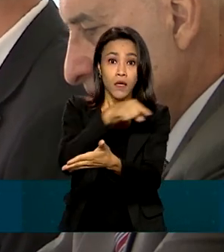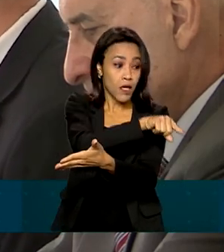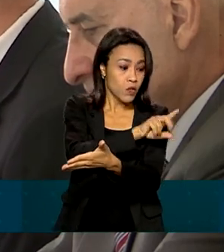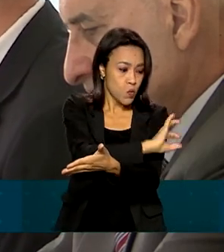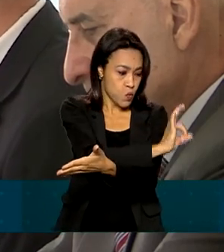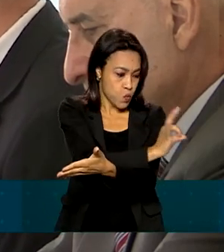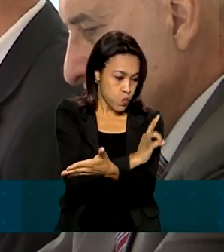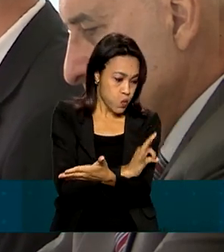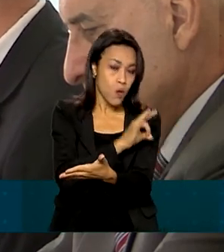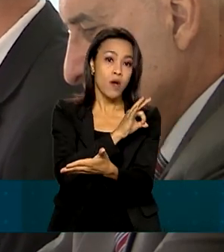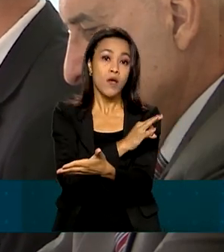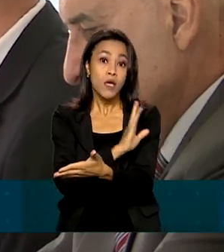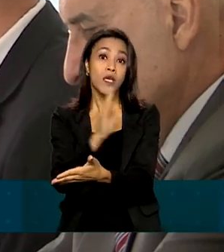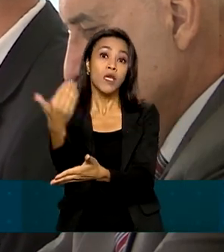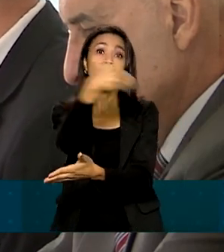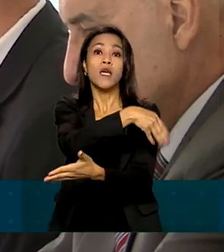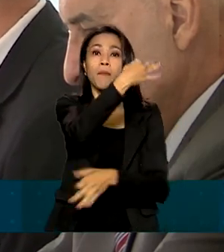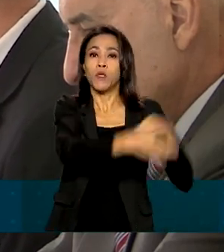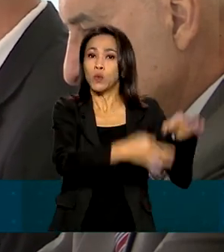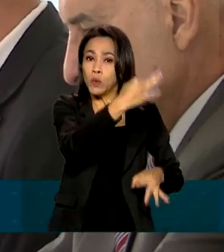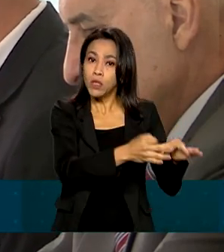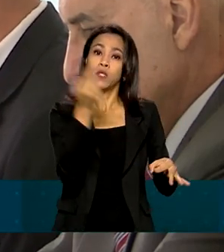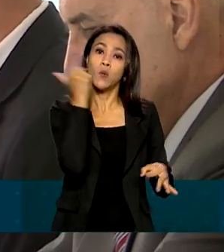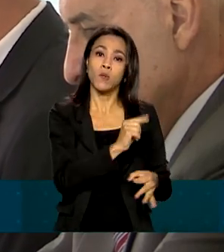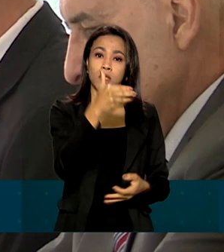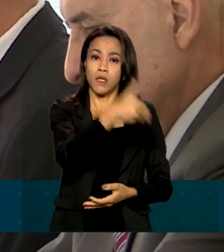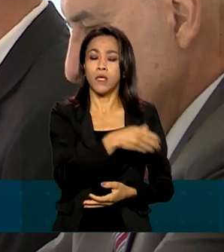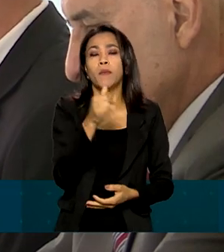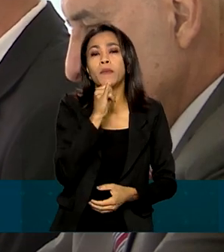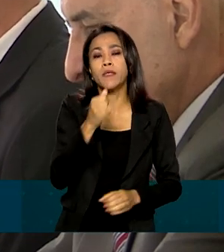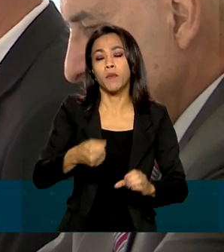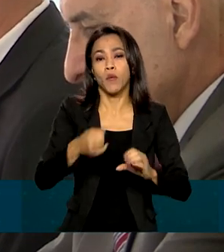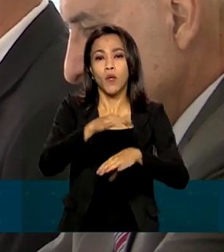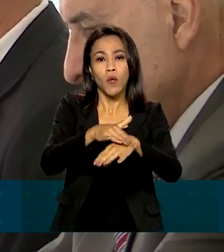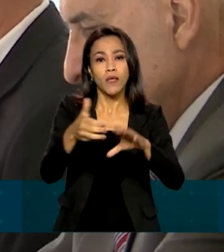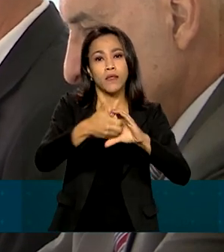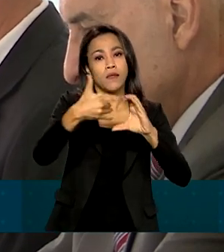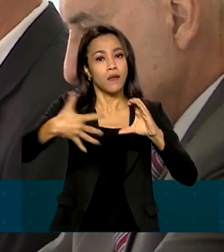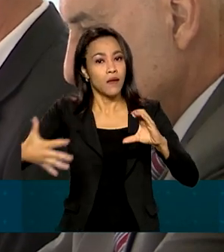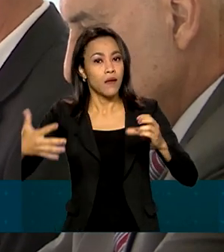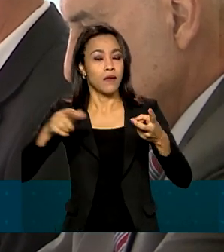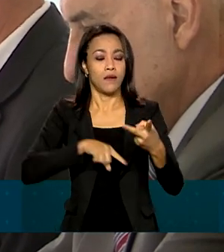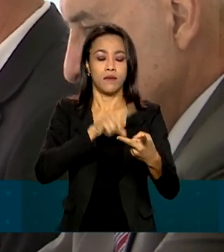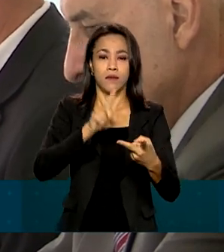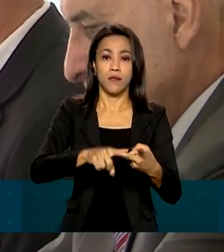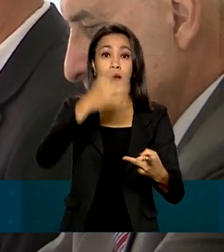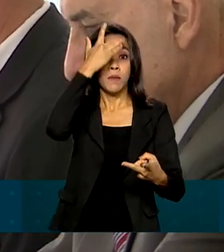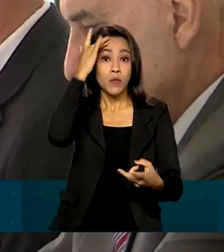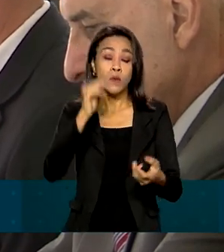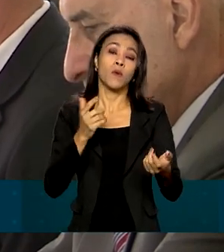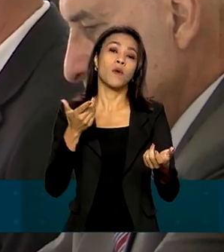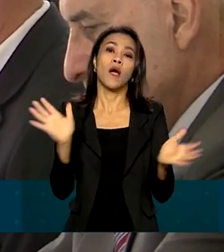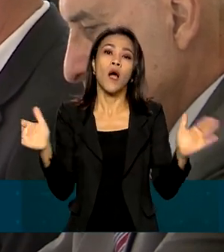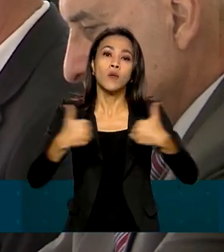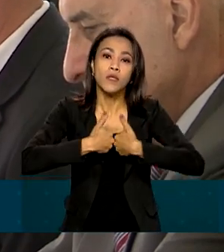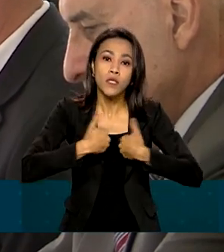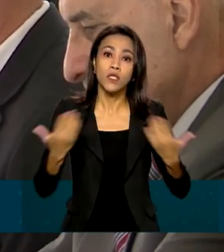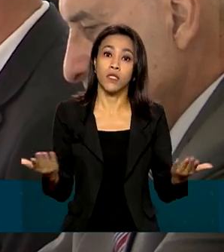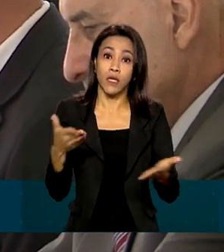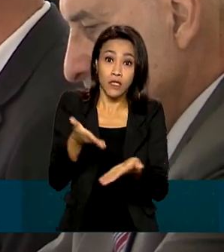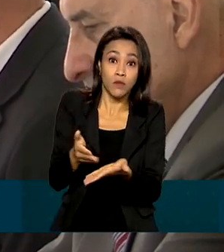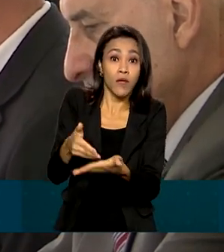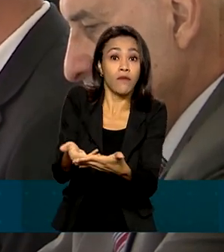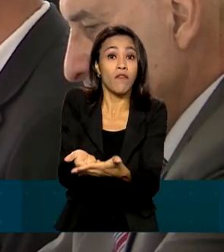podemos citar casos de doenças raras, pessoas com problemas do espectro autista. Então, em bom momento,